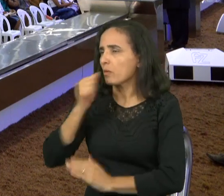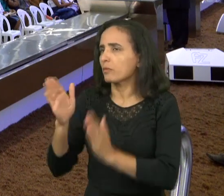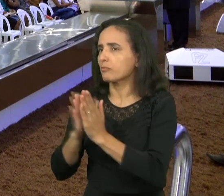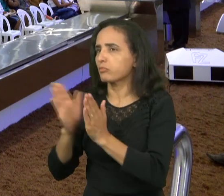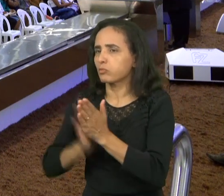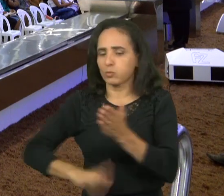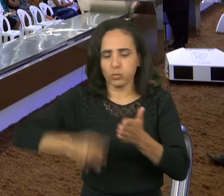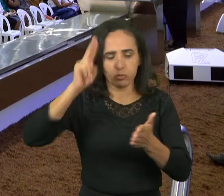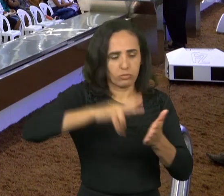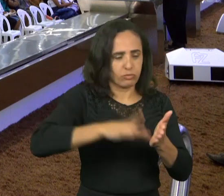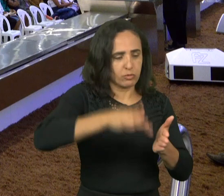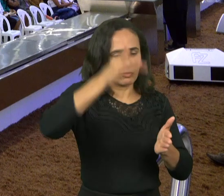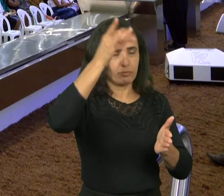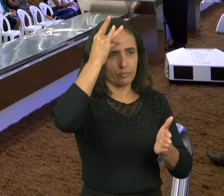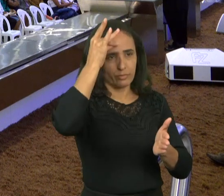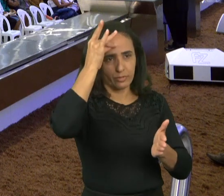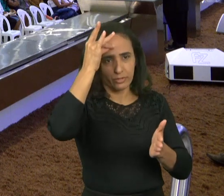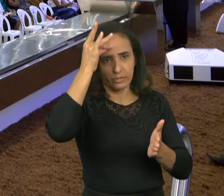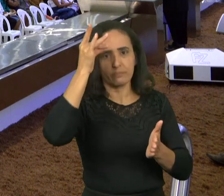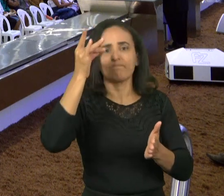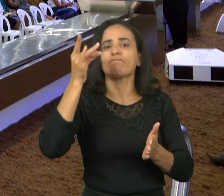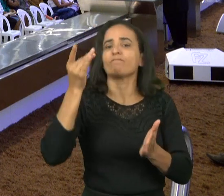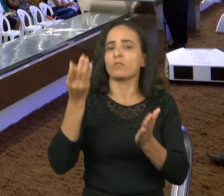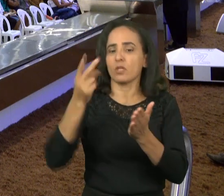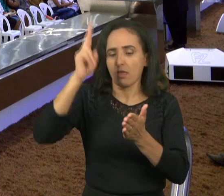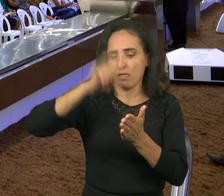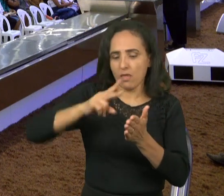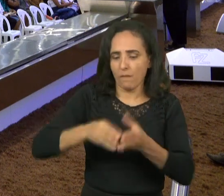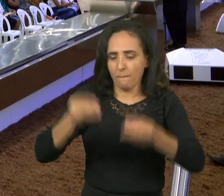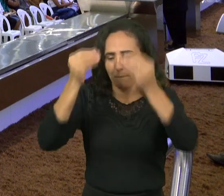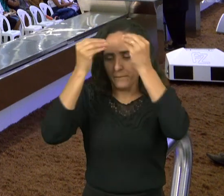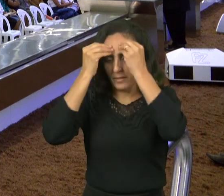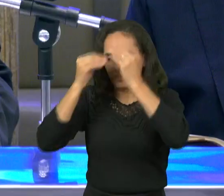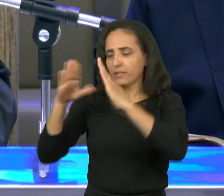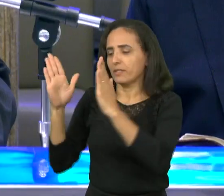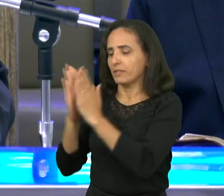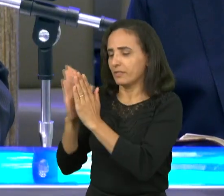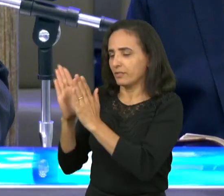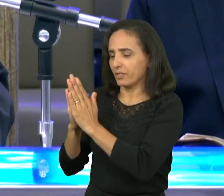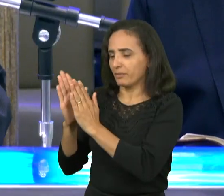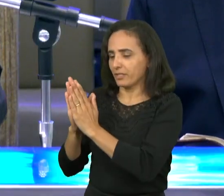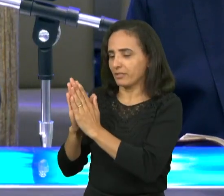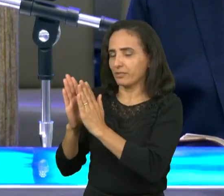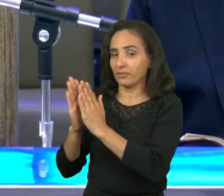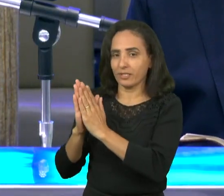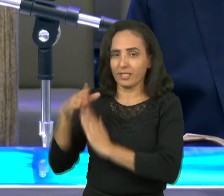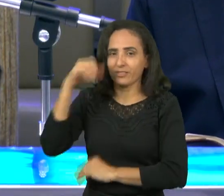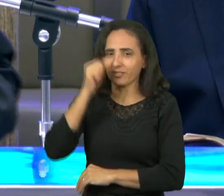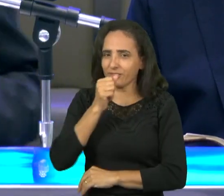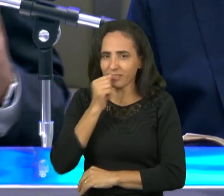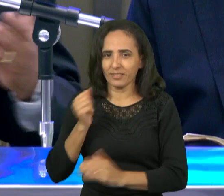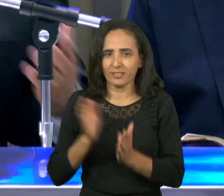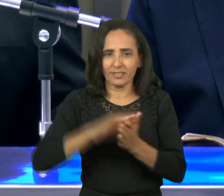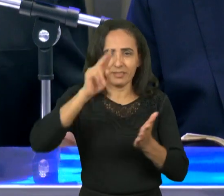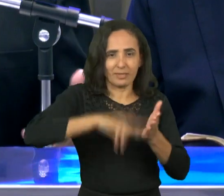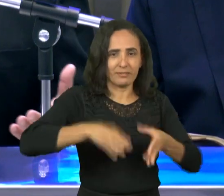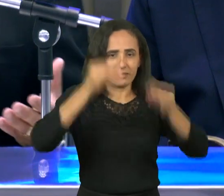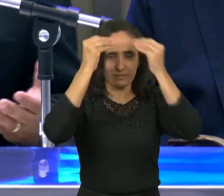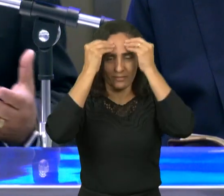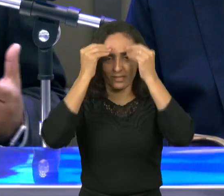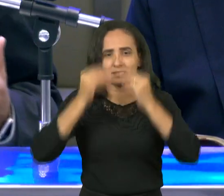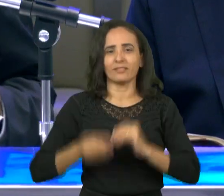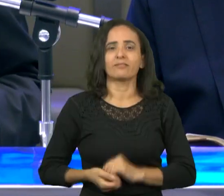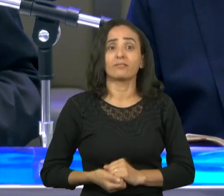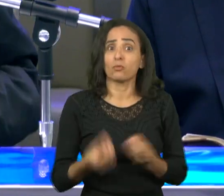todo o dia da sua vida procurar agradar não é e como é que a gente pode agradar uma